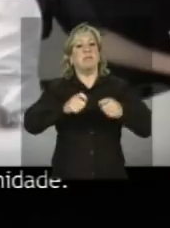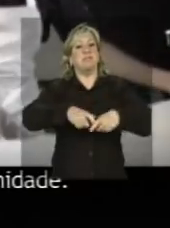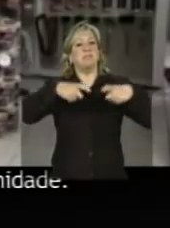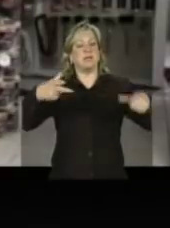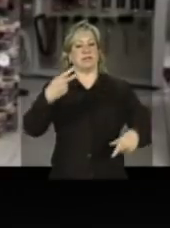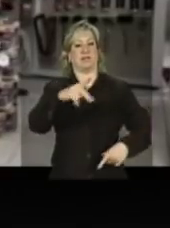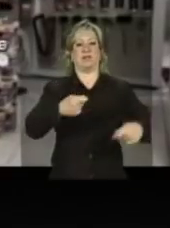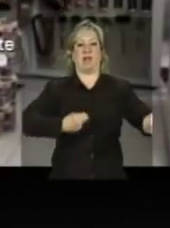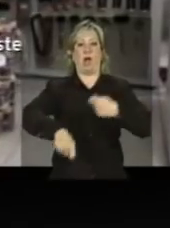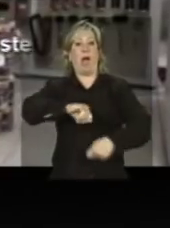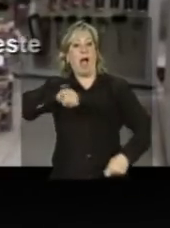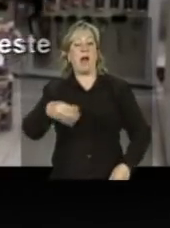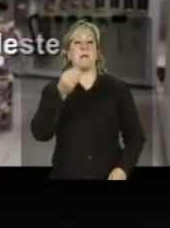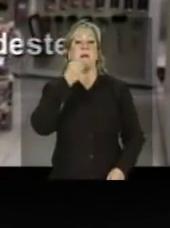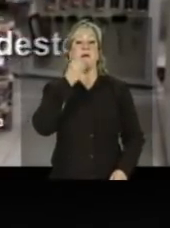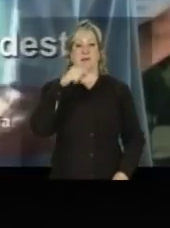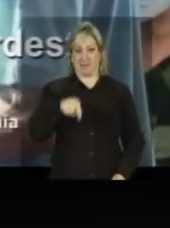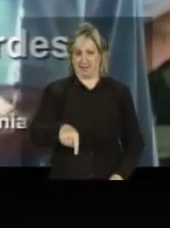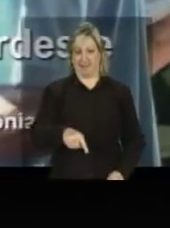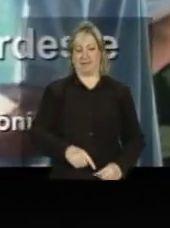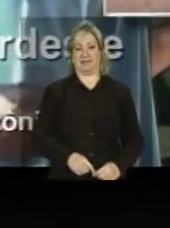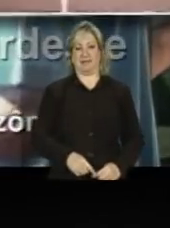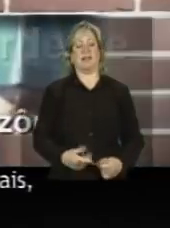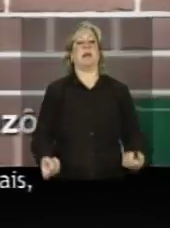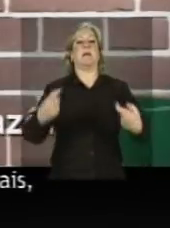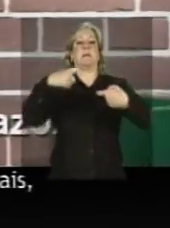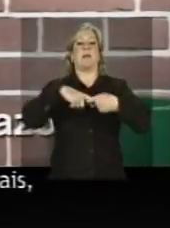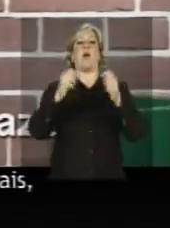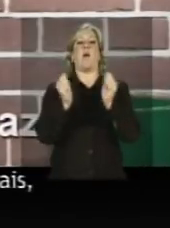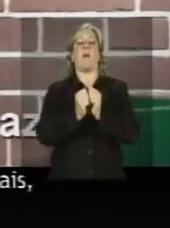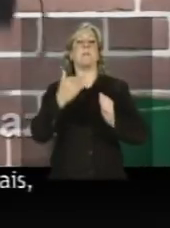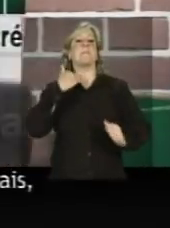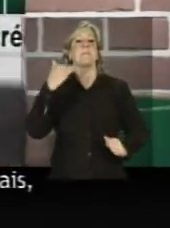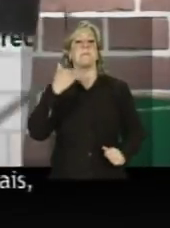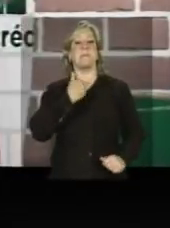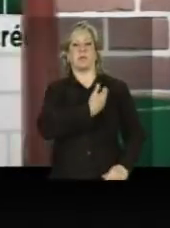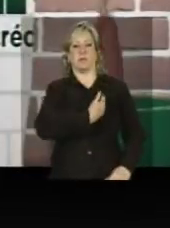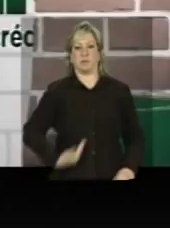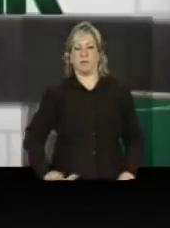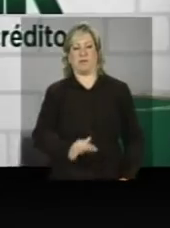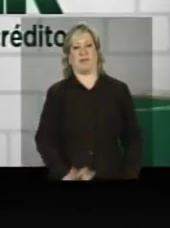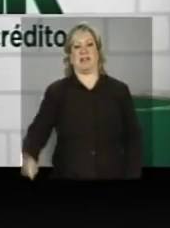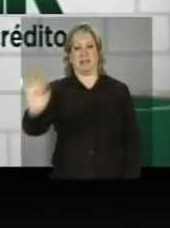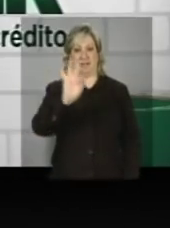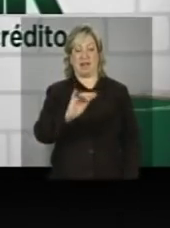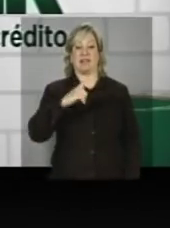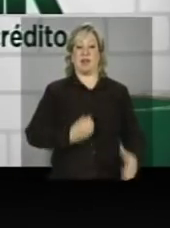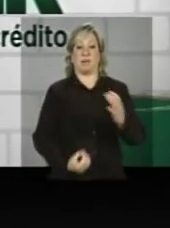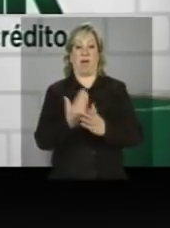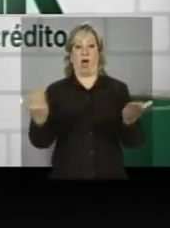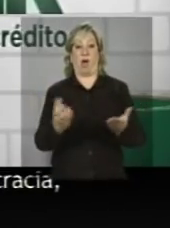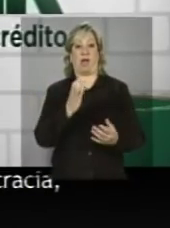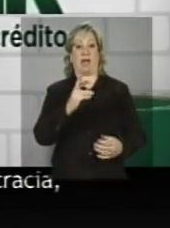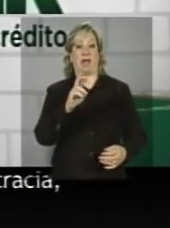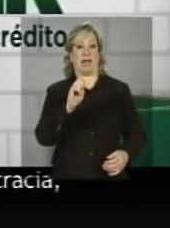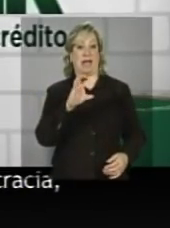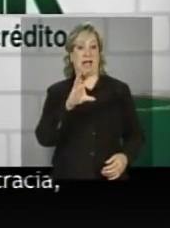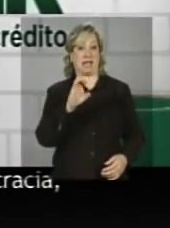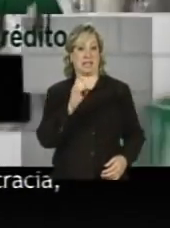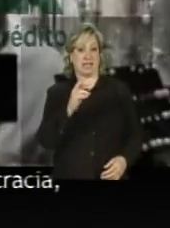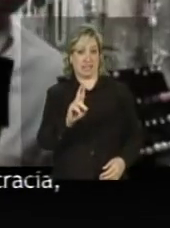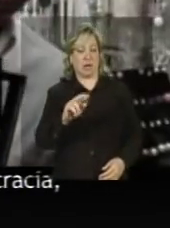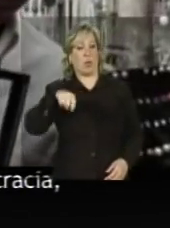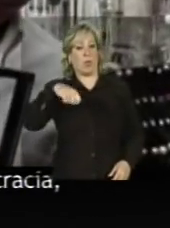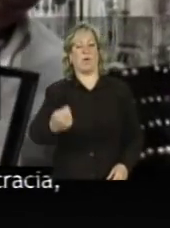oportunidade. E em parceria com os bancos públicos federais, está lançando o Crescer. Uma